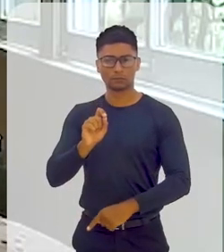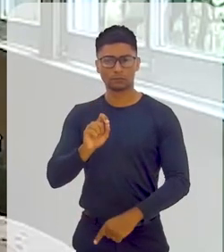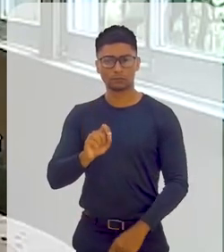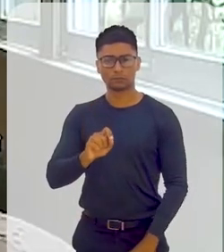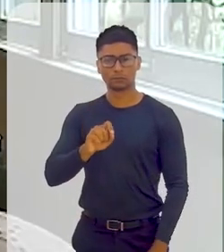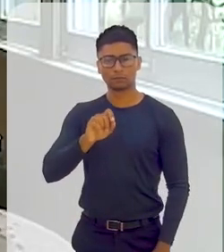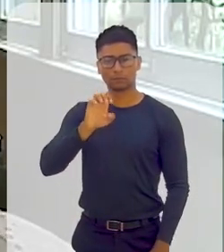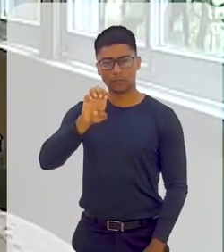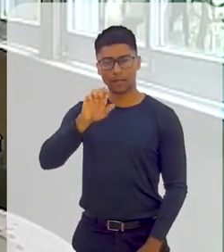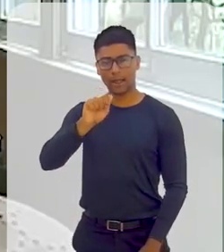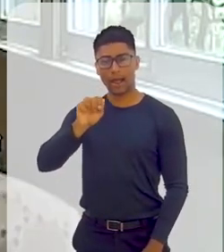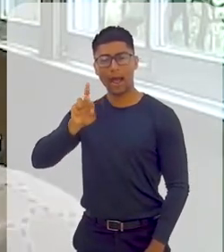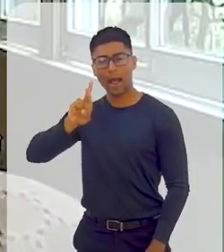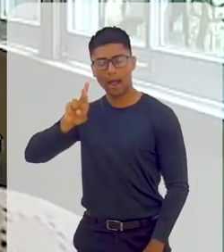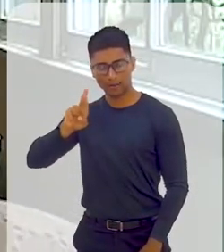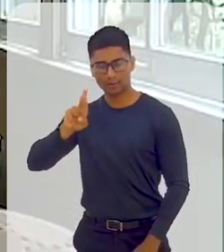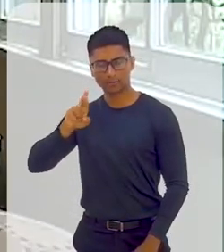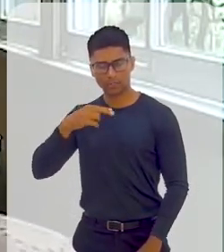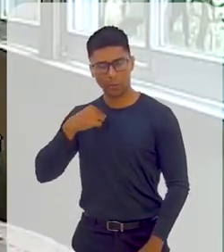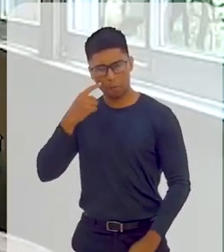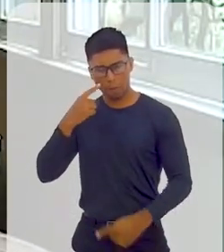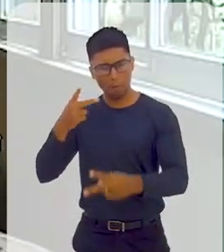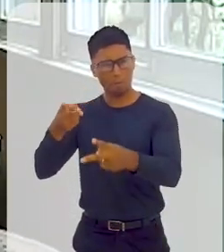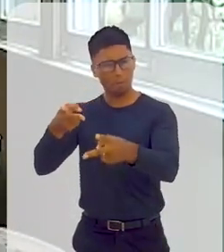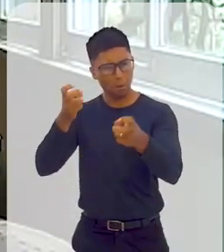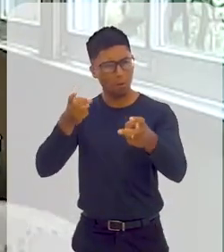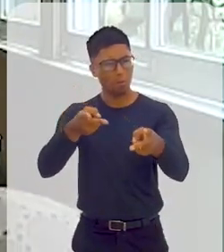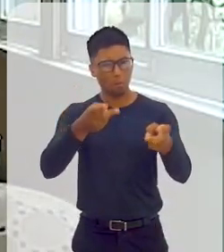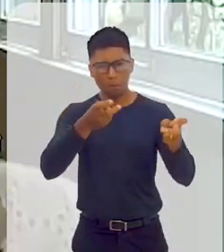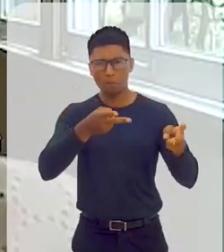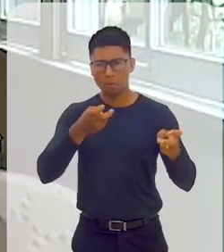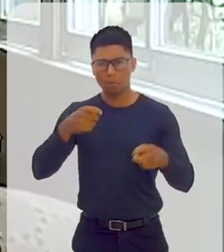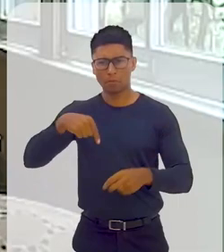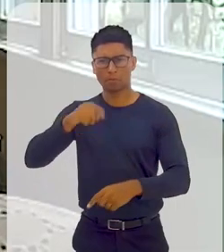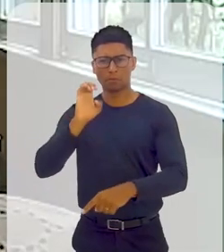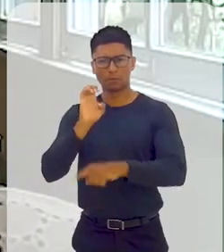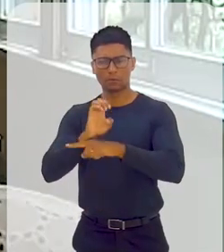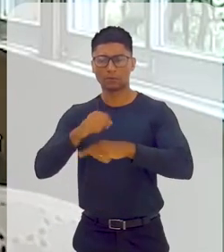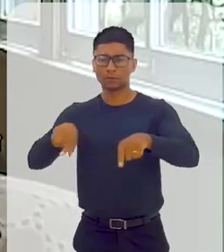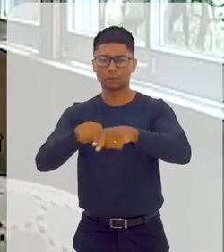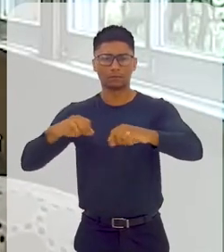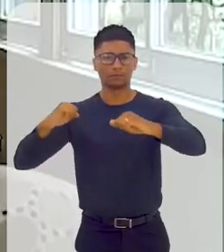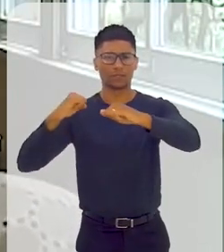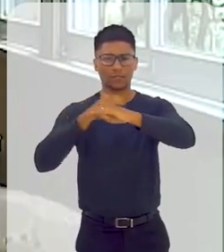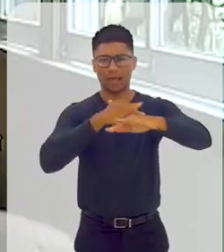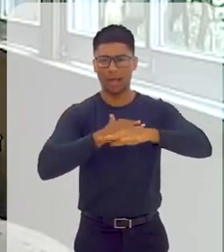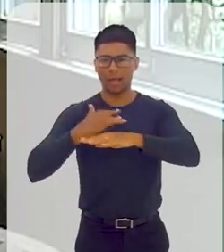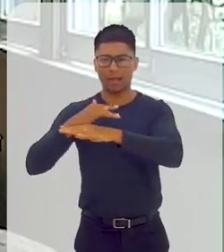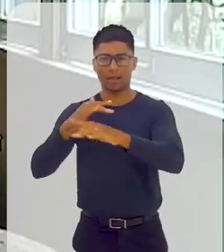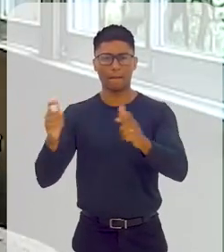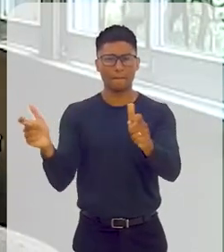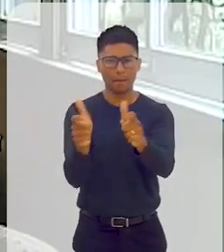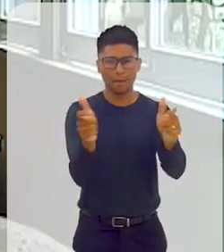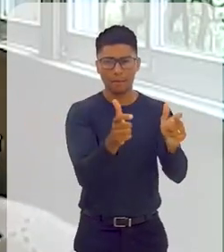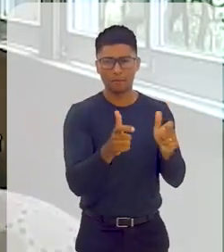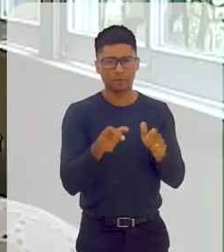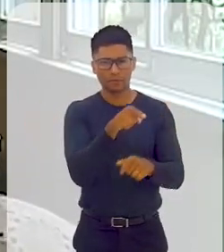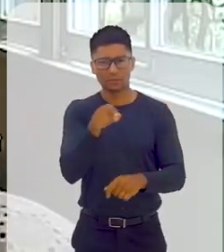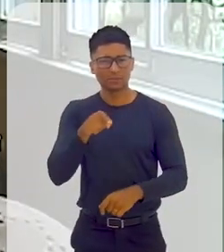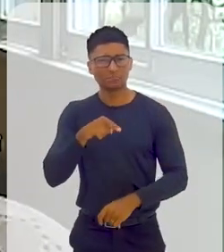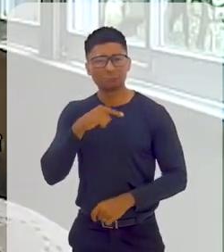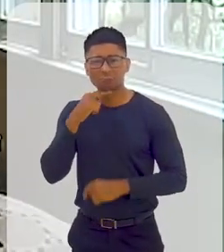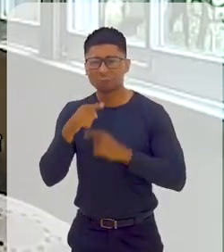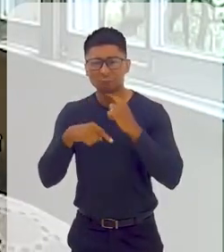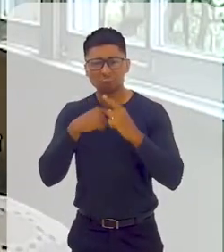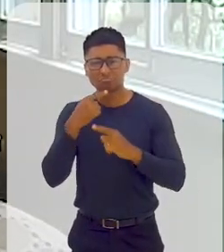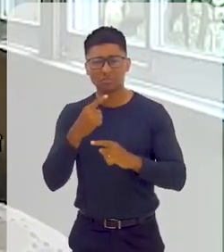vejo no estado, nos municípios pequenos, é que a gente não tem condição de terem engenheiros e arquitetos lá. Mas